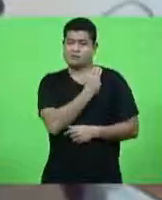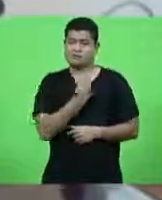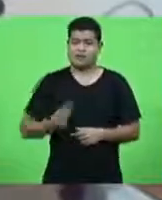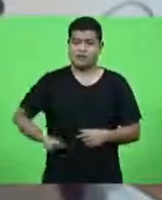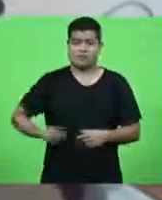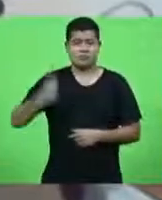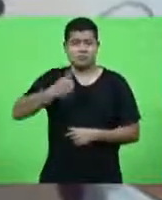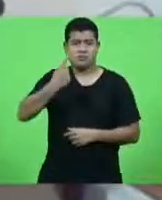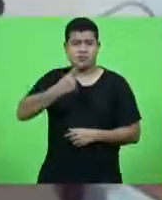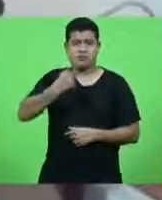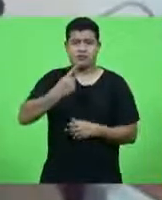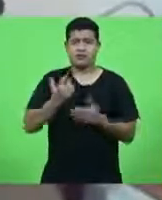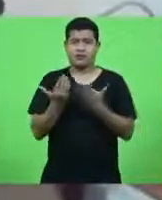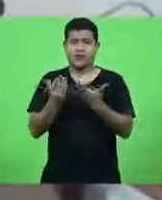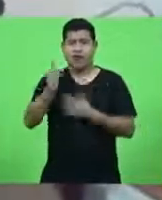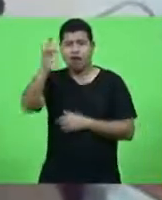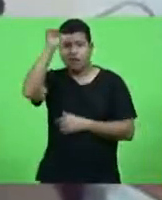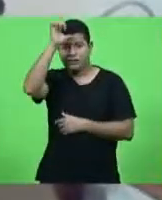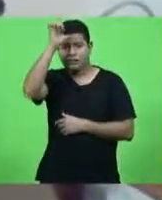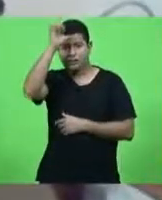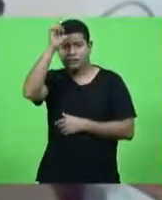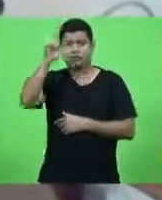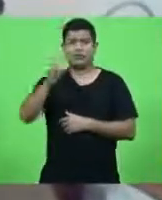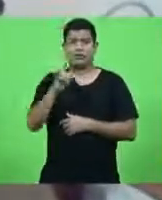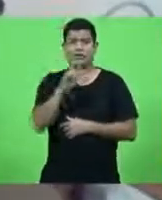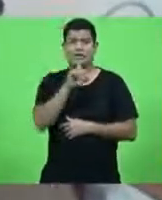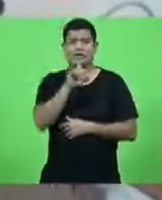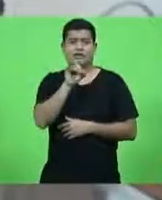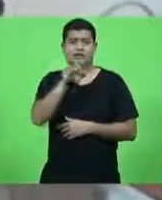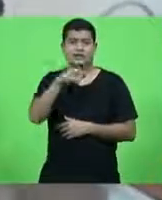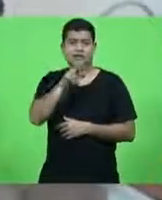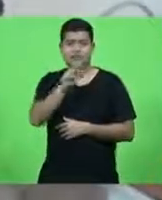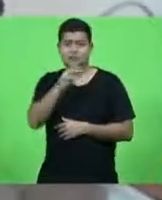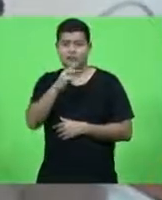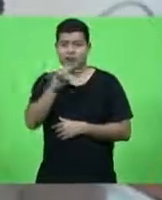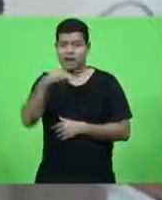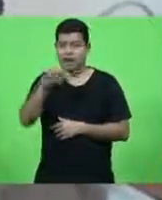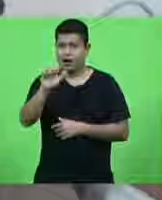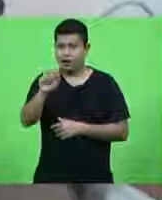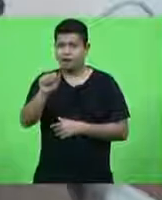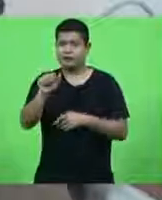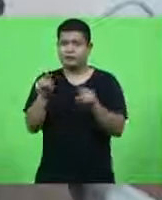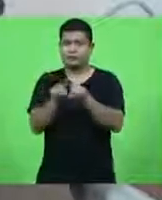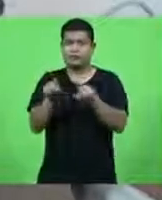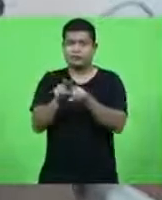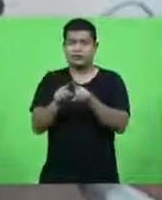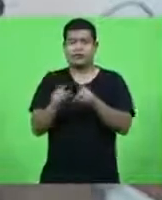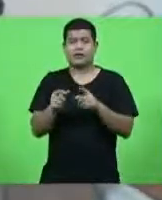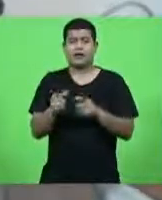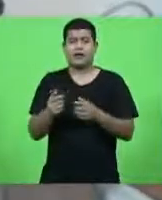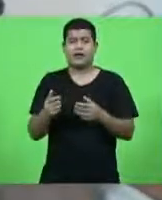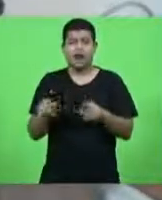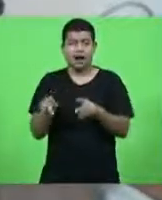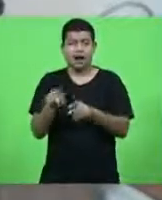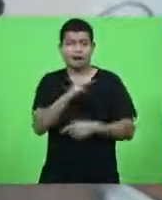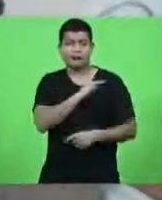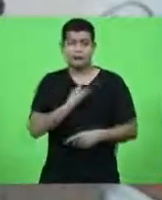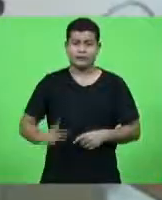Dinamarca, Finlândia, Islândia e da Nova Zelândia. Além das presidentes da Etiópia e da